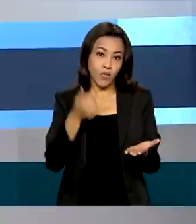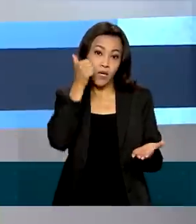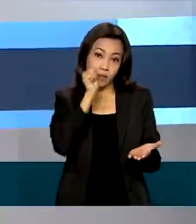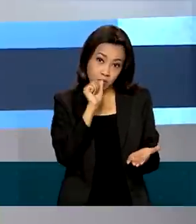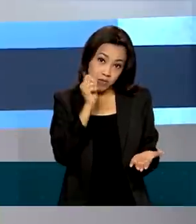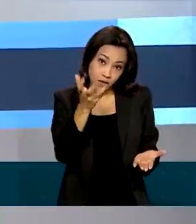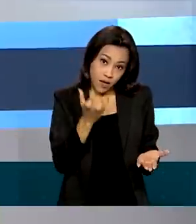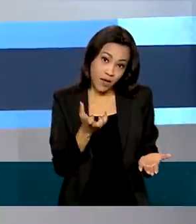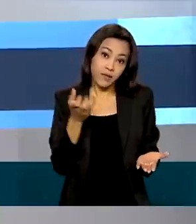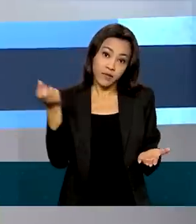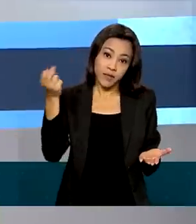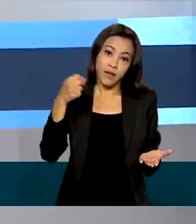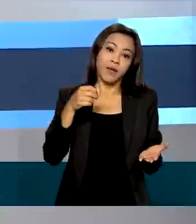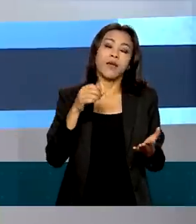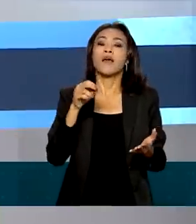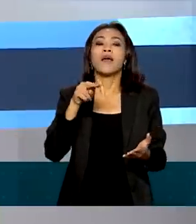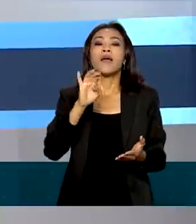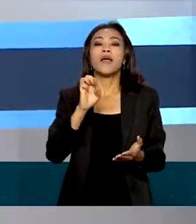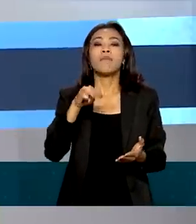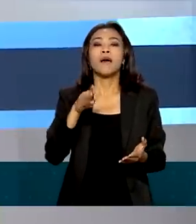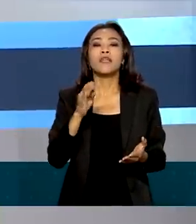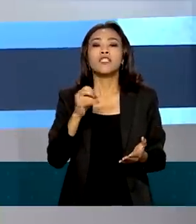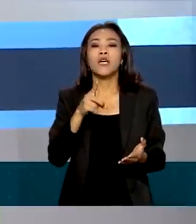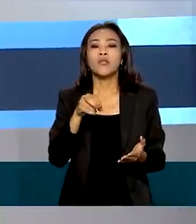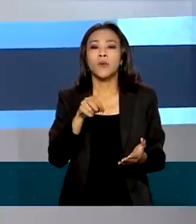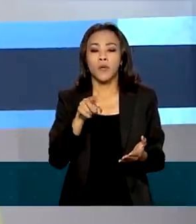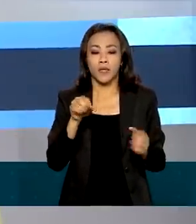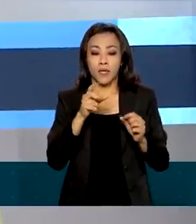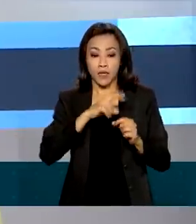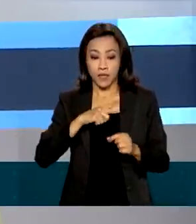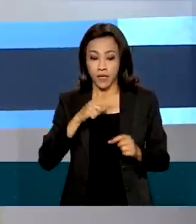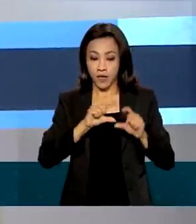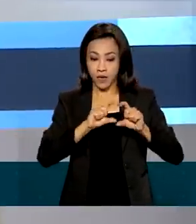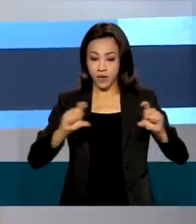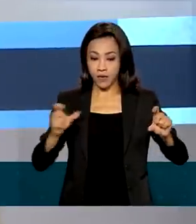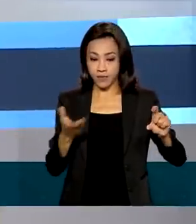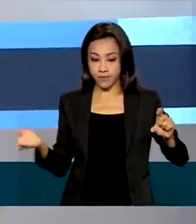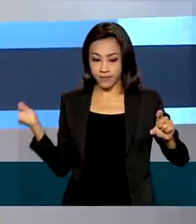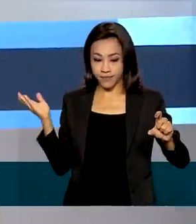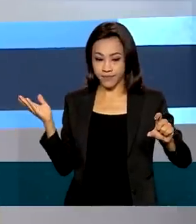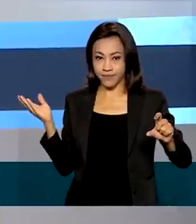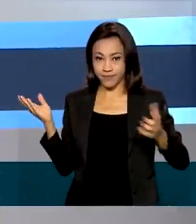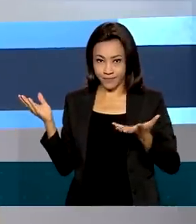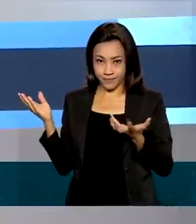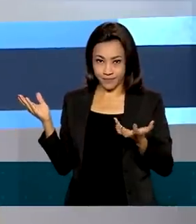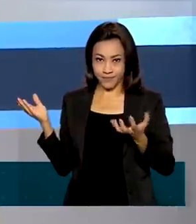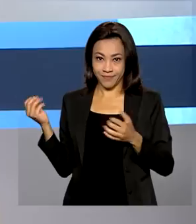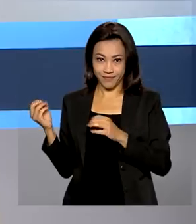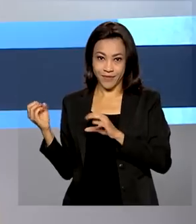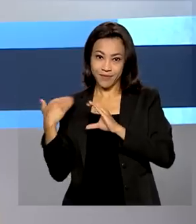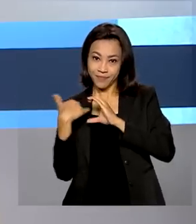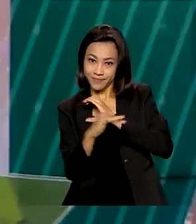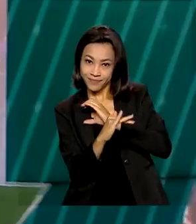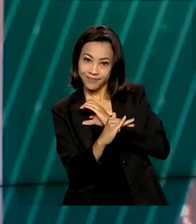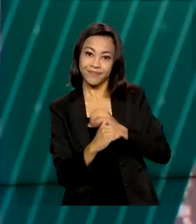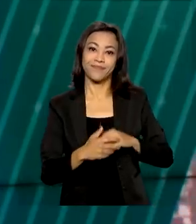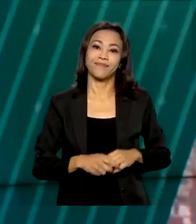embaixadoras precisam enviar um e-mail para mãesdobrasil.gov.br